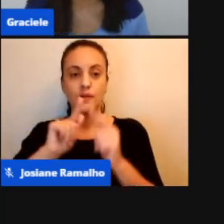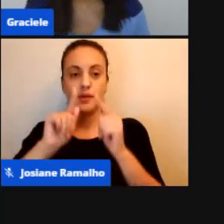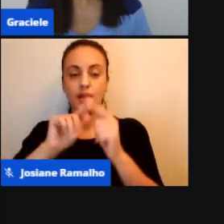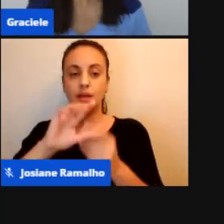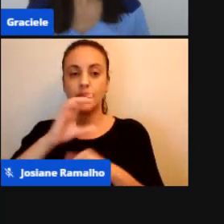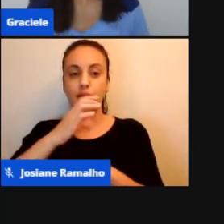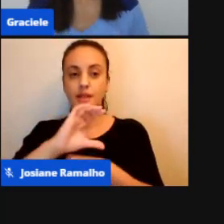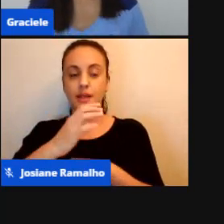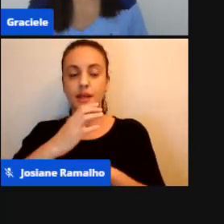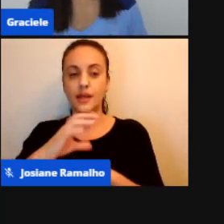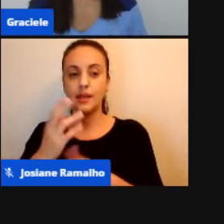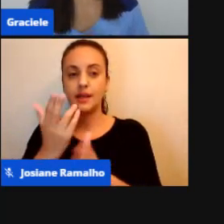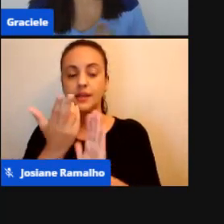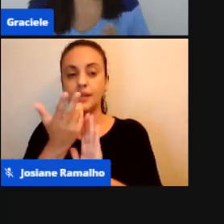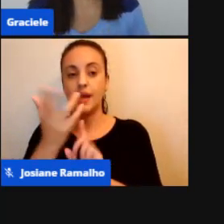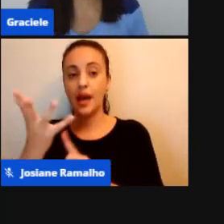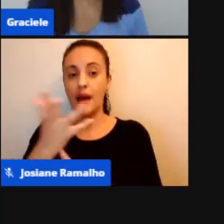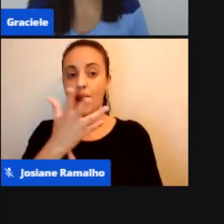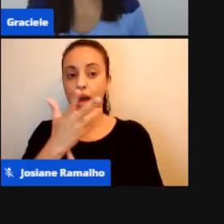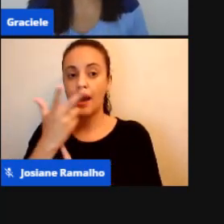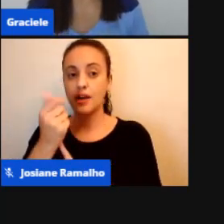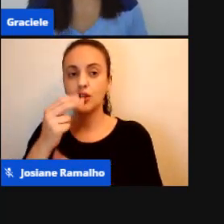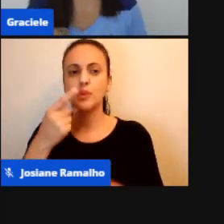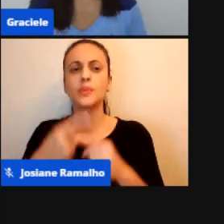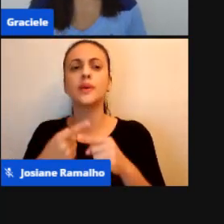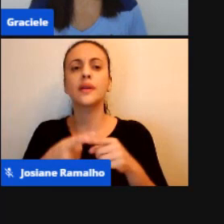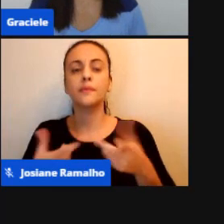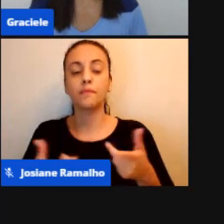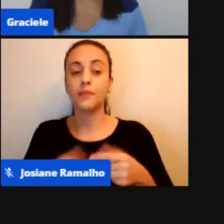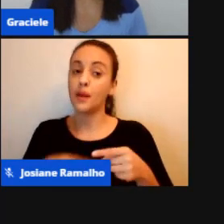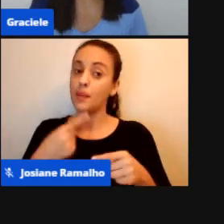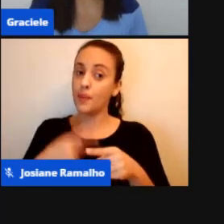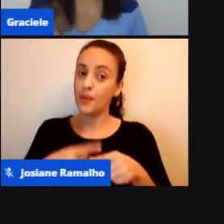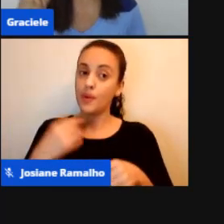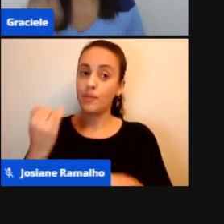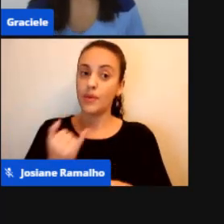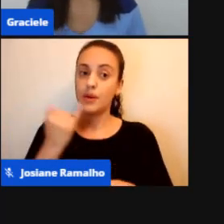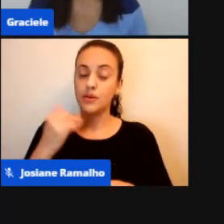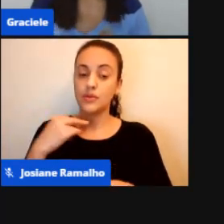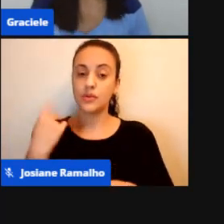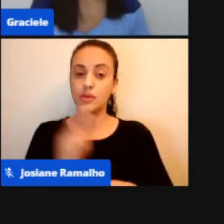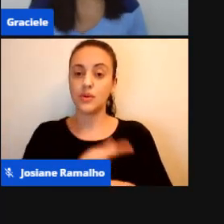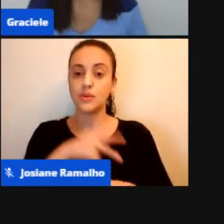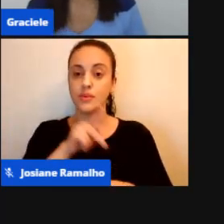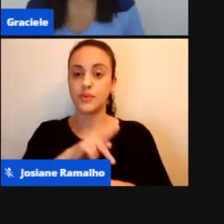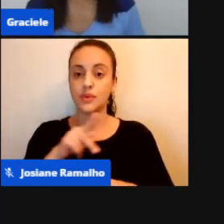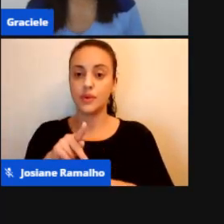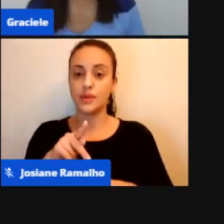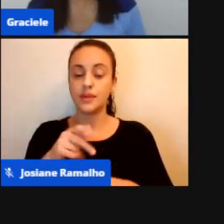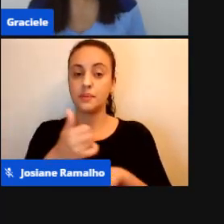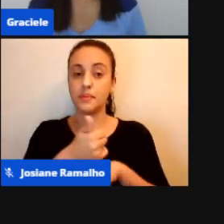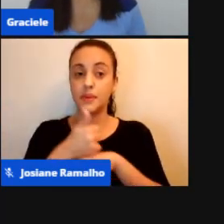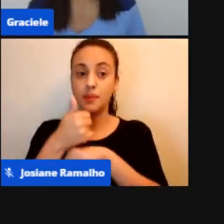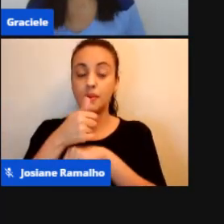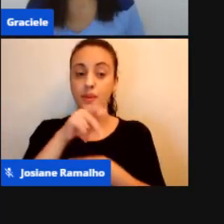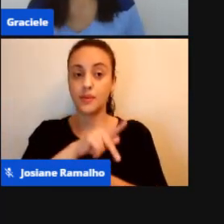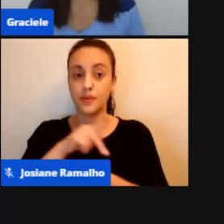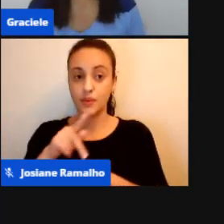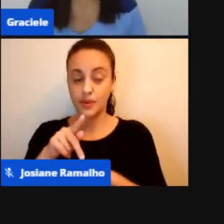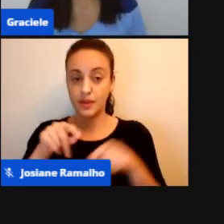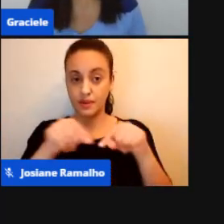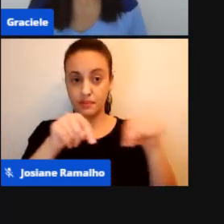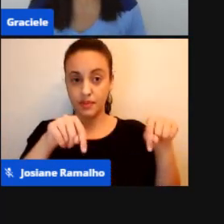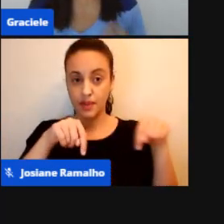quê, pessoal? Porque é muito importante que nós, enquanto professores, principalmente os professores regentes, que